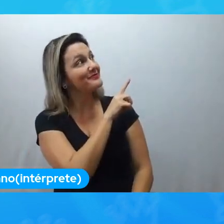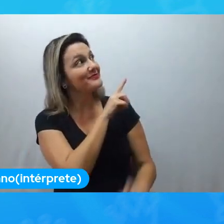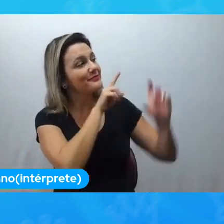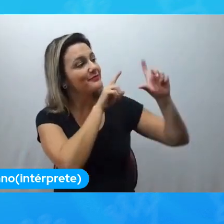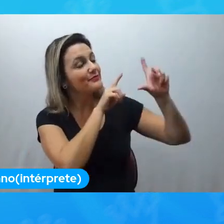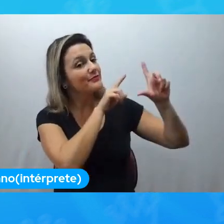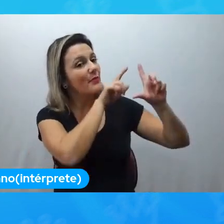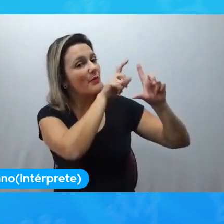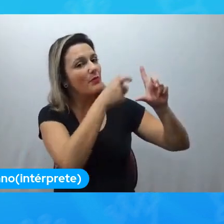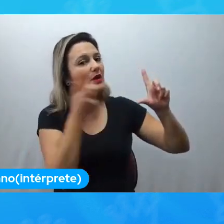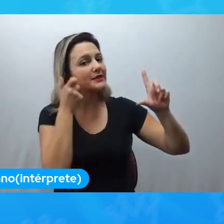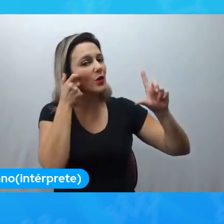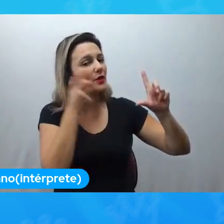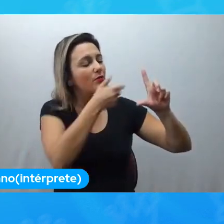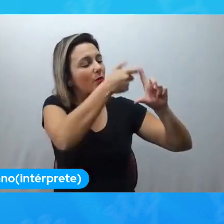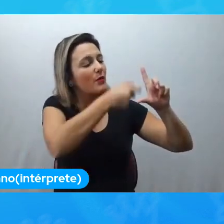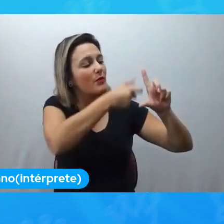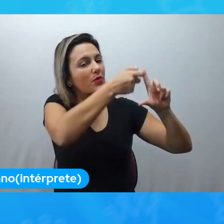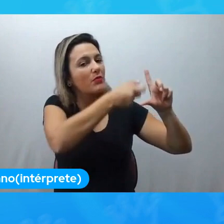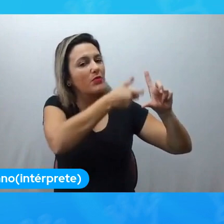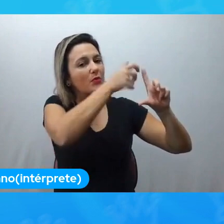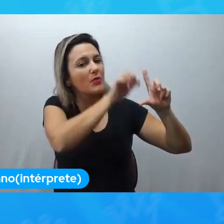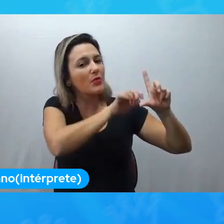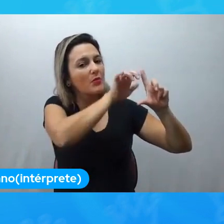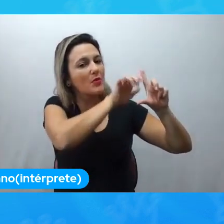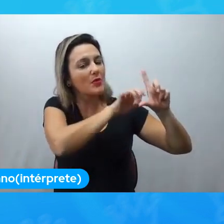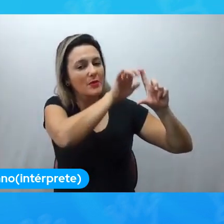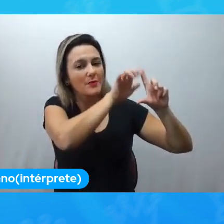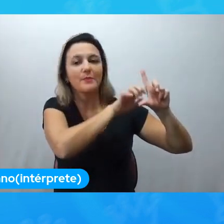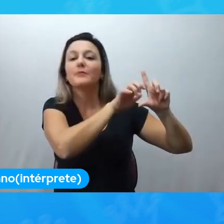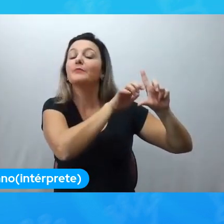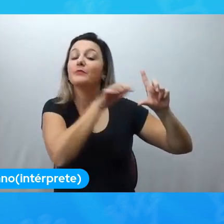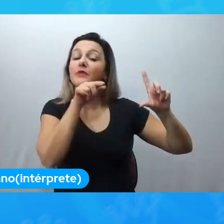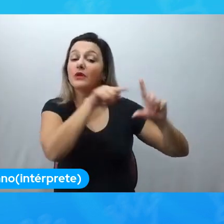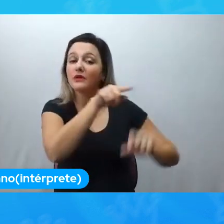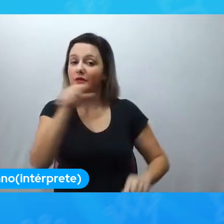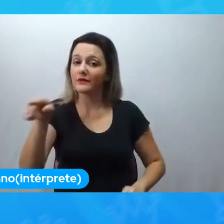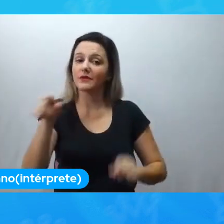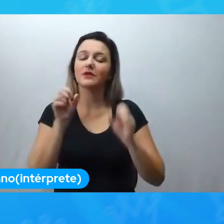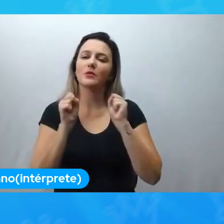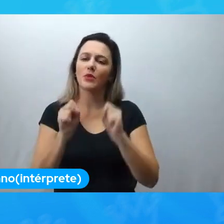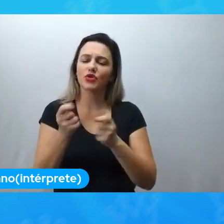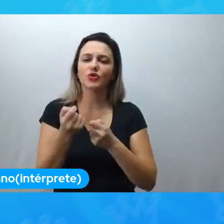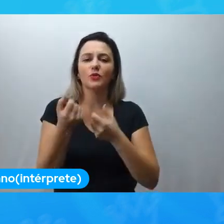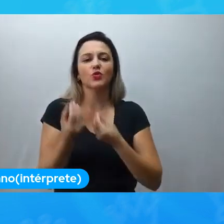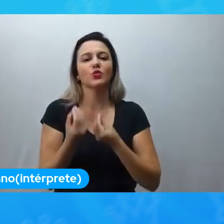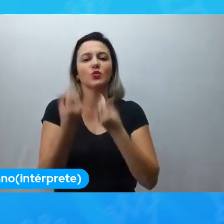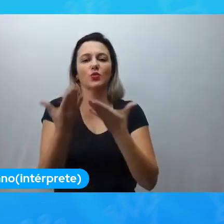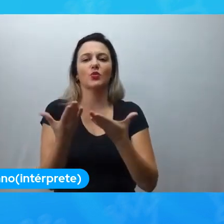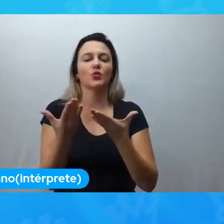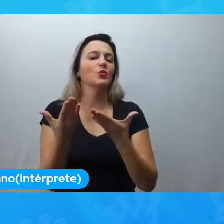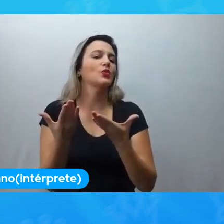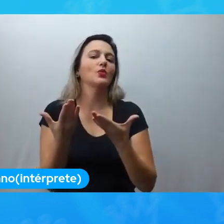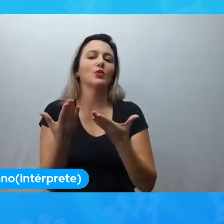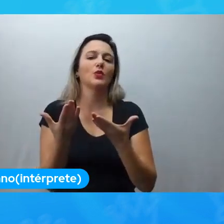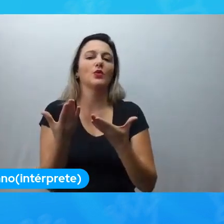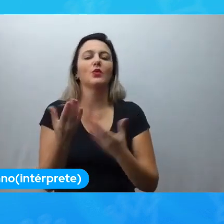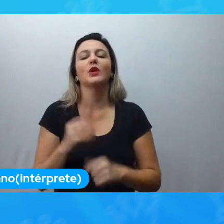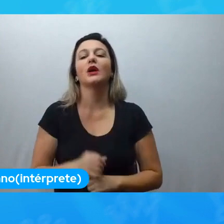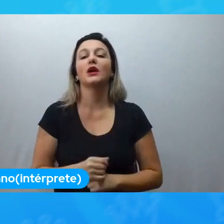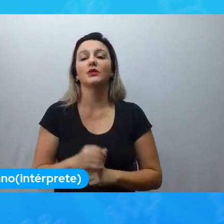Vai aparecer aqui na tela, em qualquer momento. Ou você também pode fazer a doação através do Webbyte.